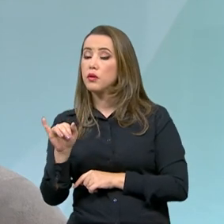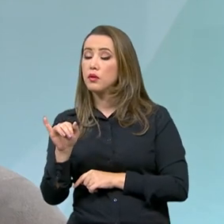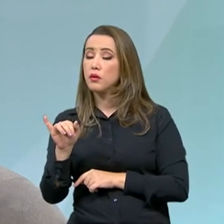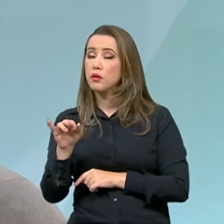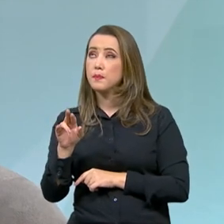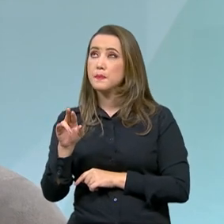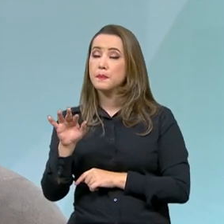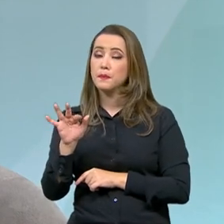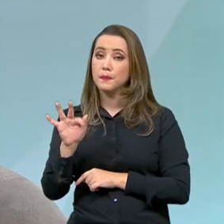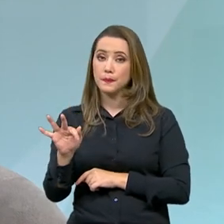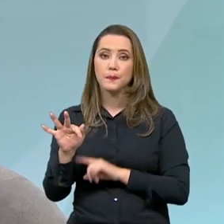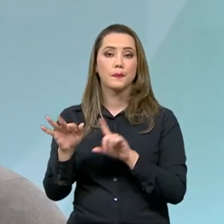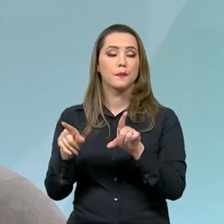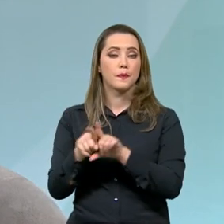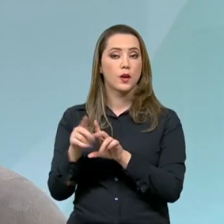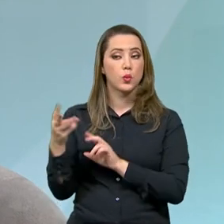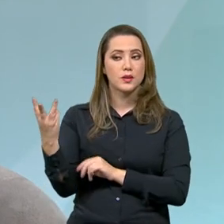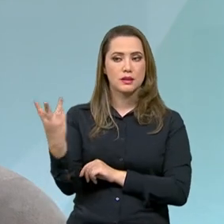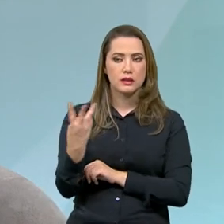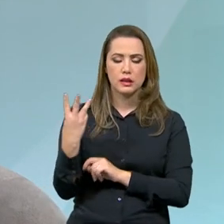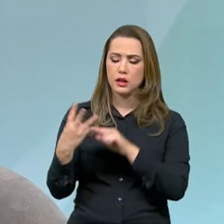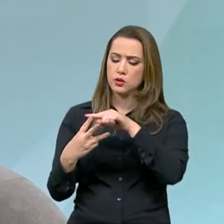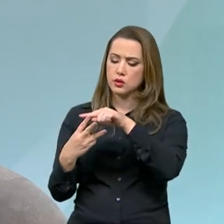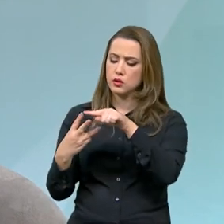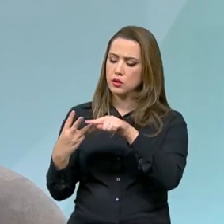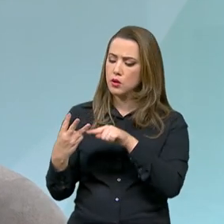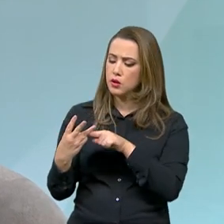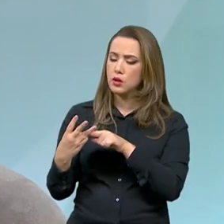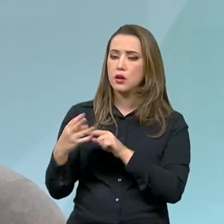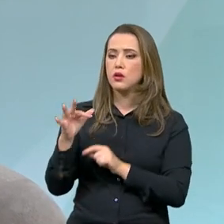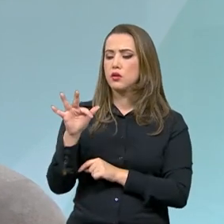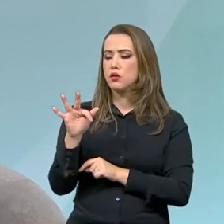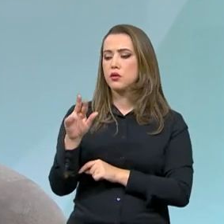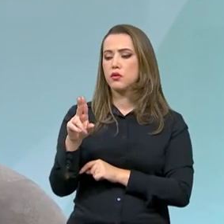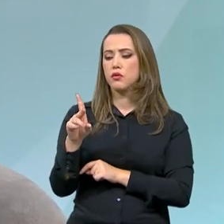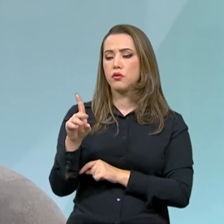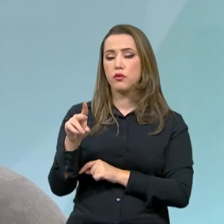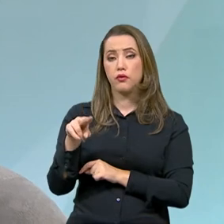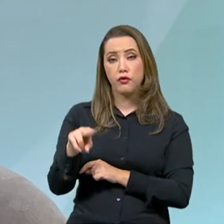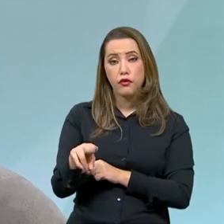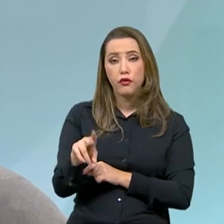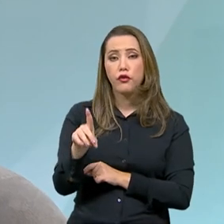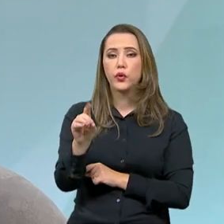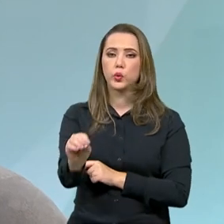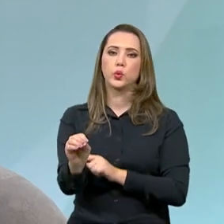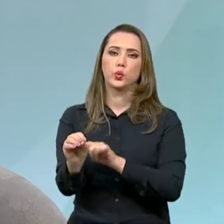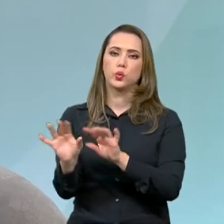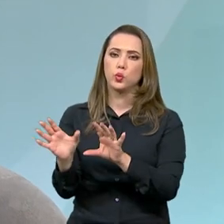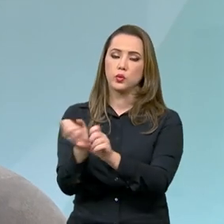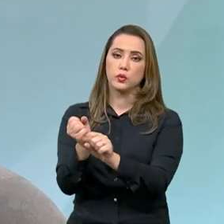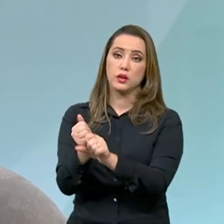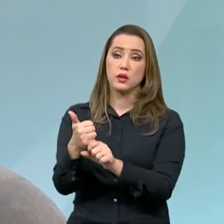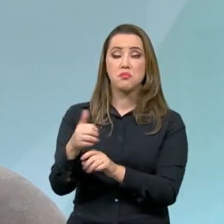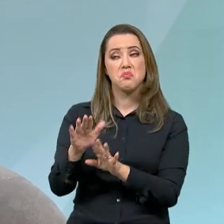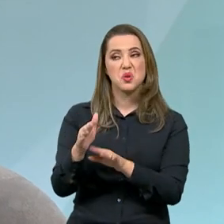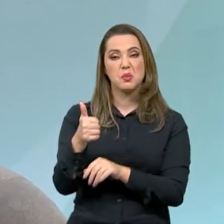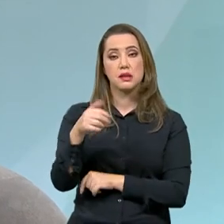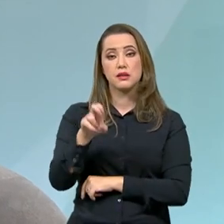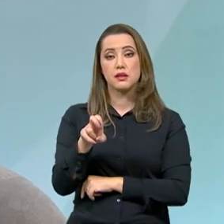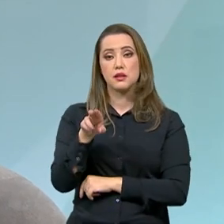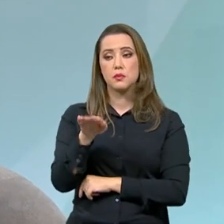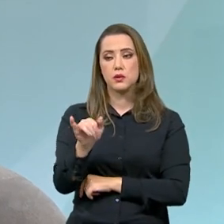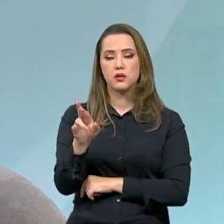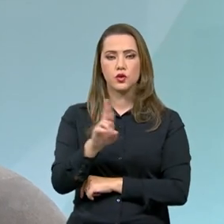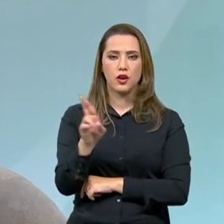juntos têm uma receita advinda dessa arrecadação de impostos de 15 bilhões de reais por